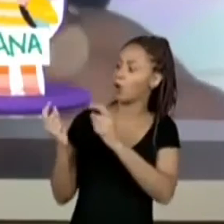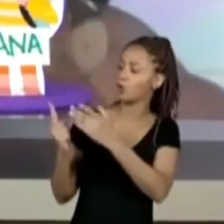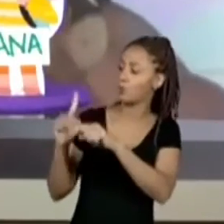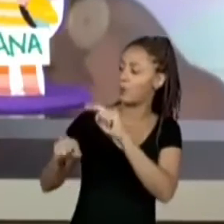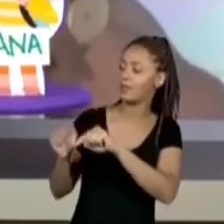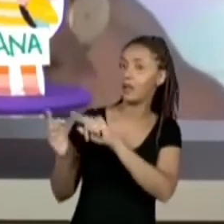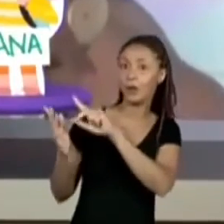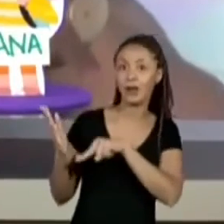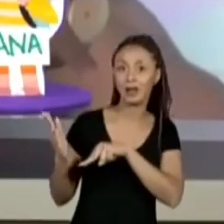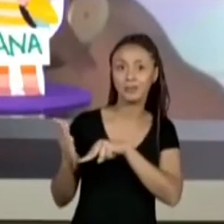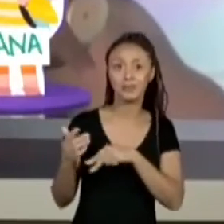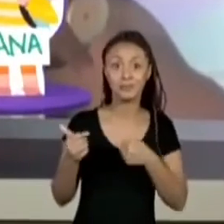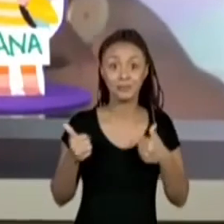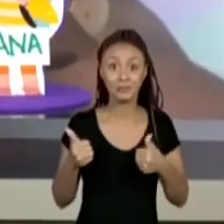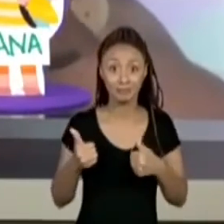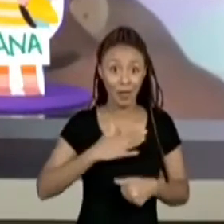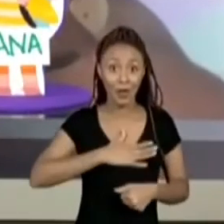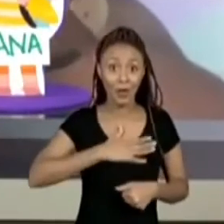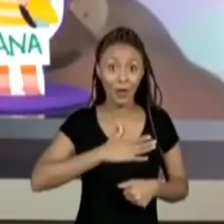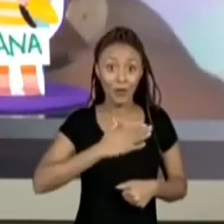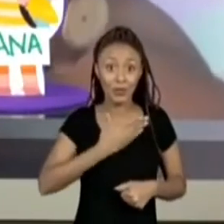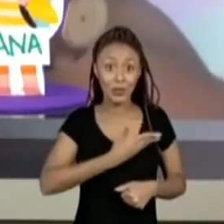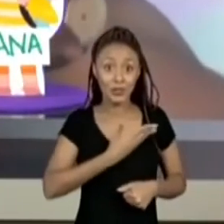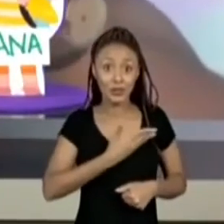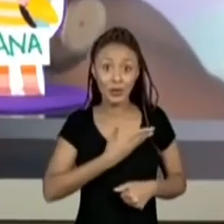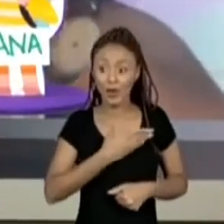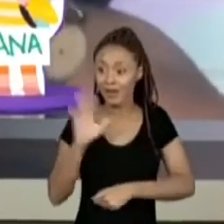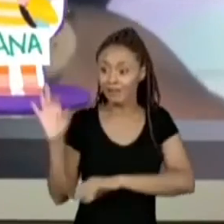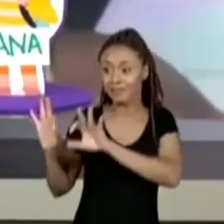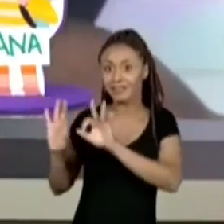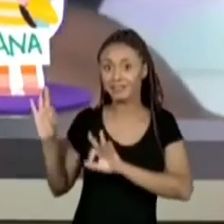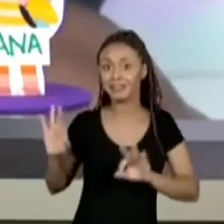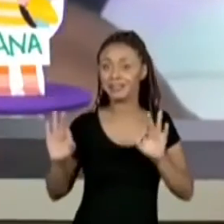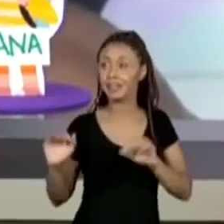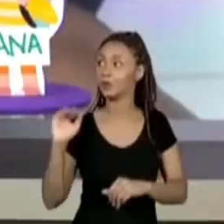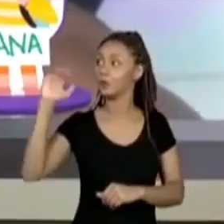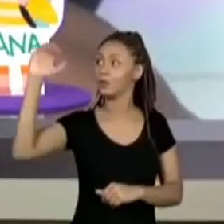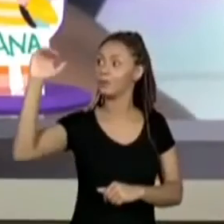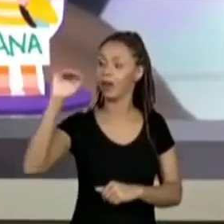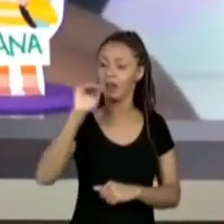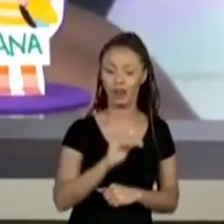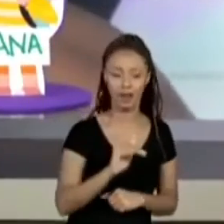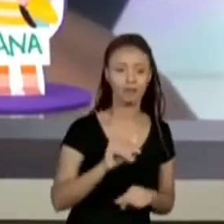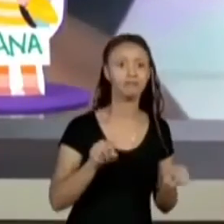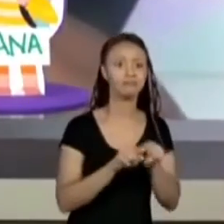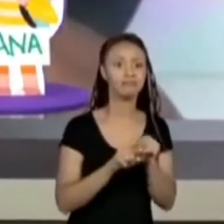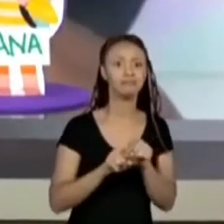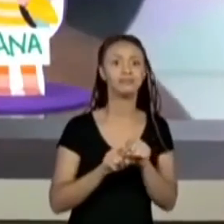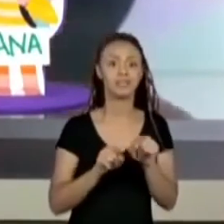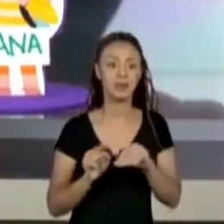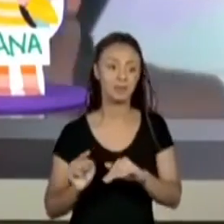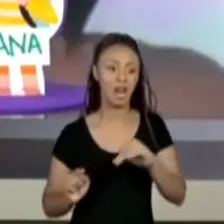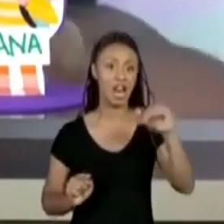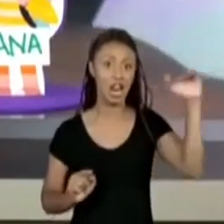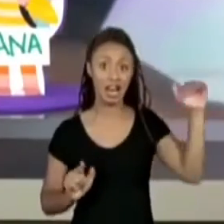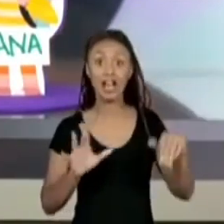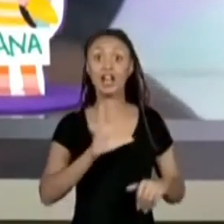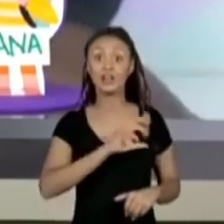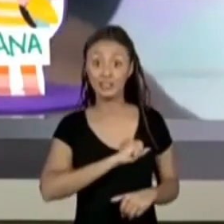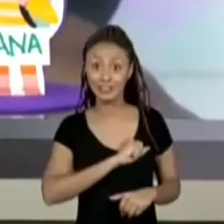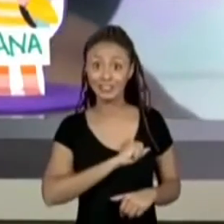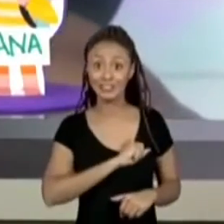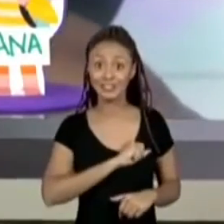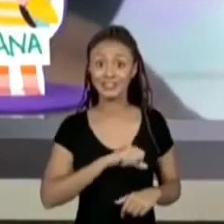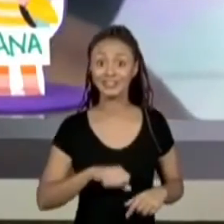Então, gostaram de organizar os colegas do João em ordem de tamanho, como a gente diz, crescente ou